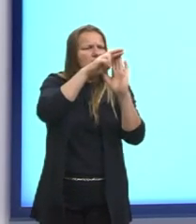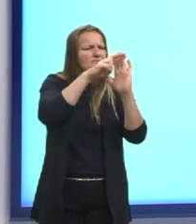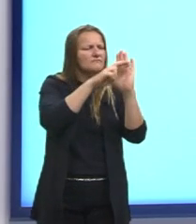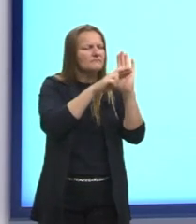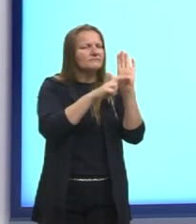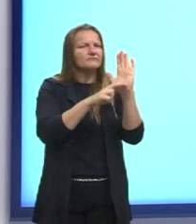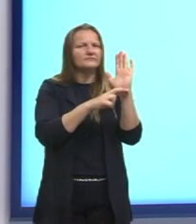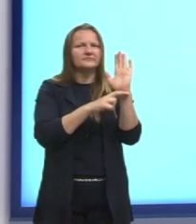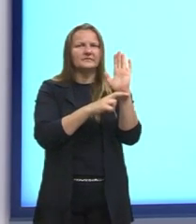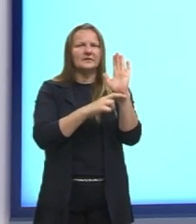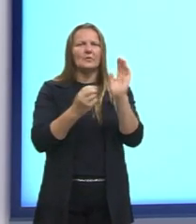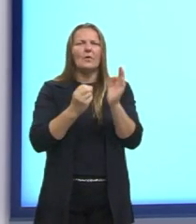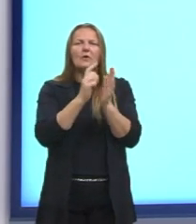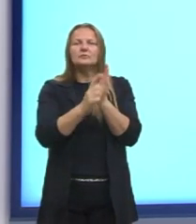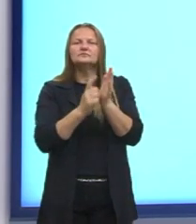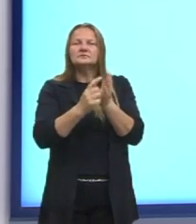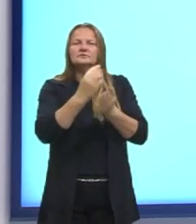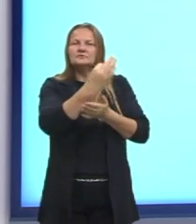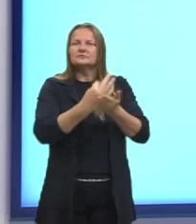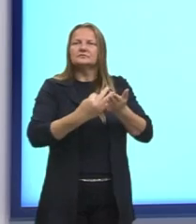questão do tipo do gênero textual.